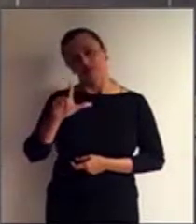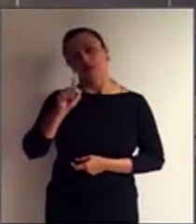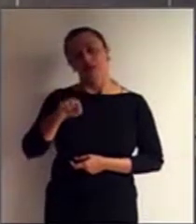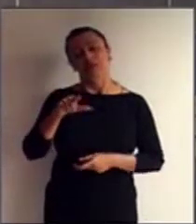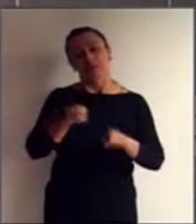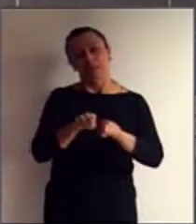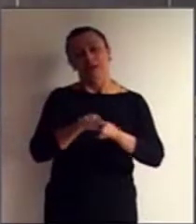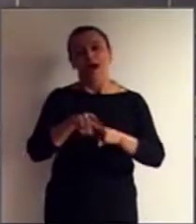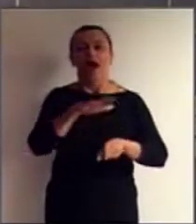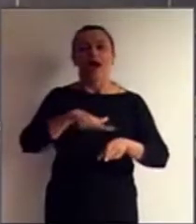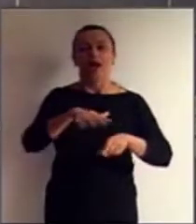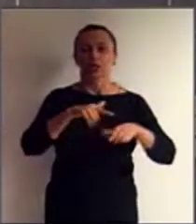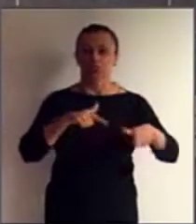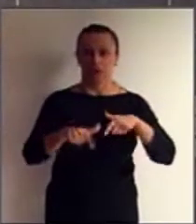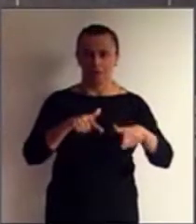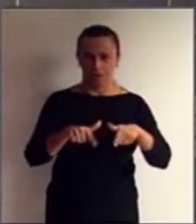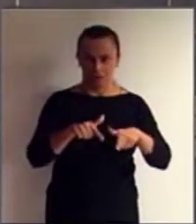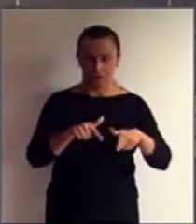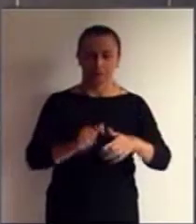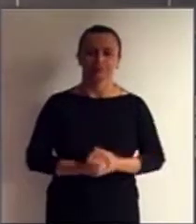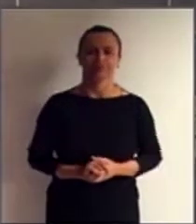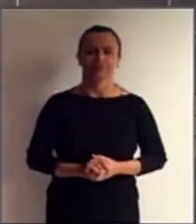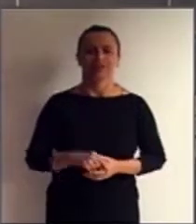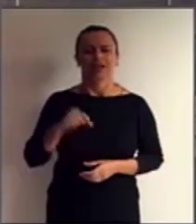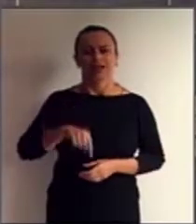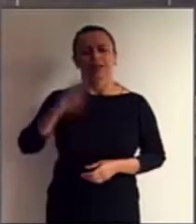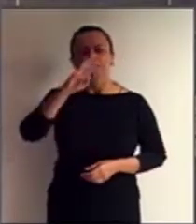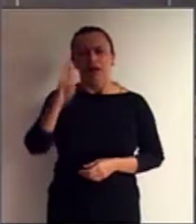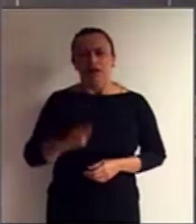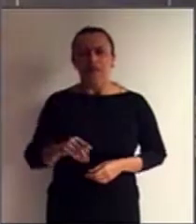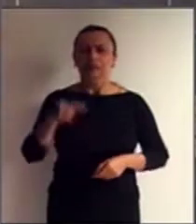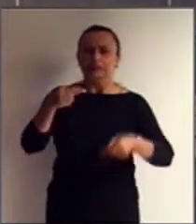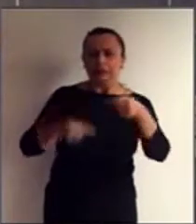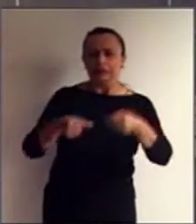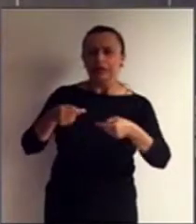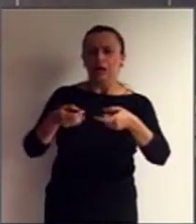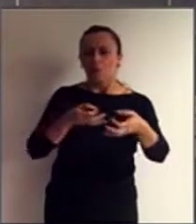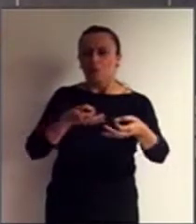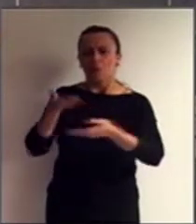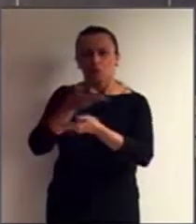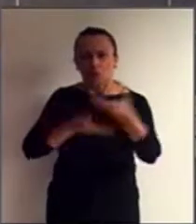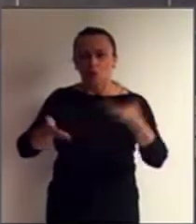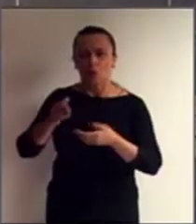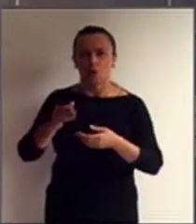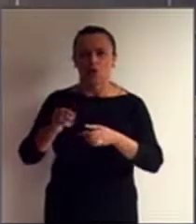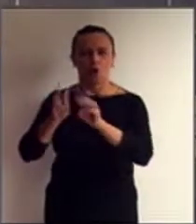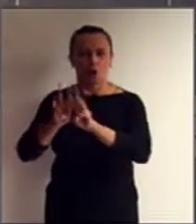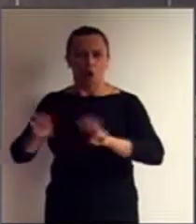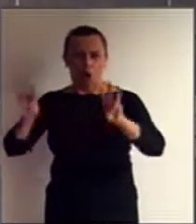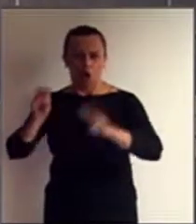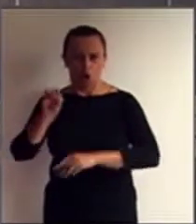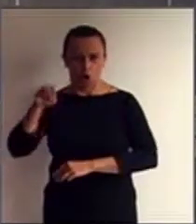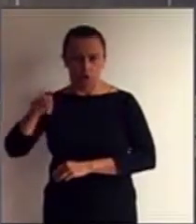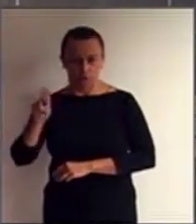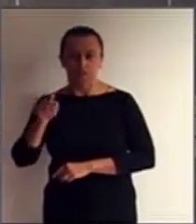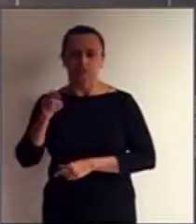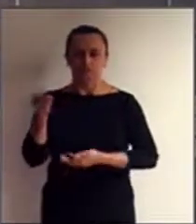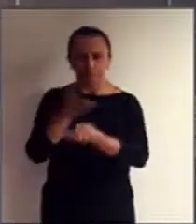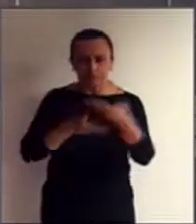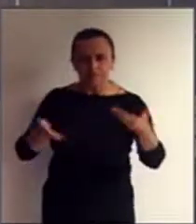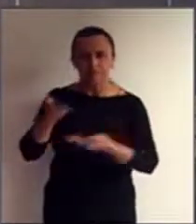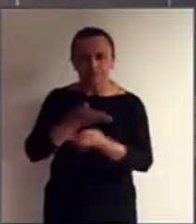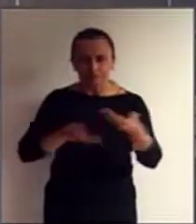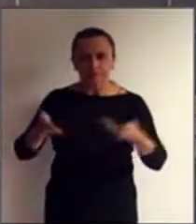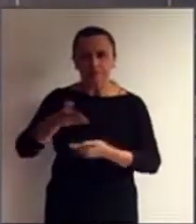O Brasil, nessas discussões, junto à ONU, e por conta deste, respeitando, vale dizer,